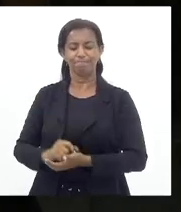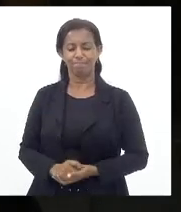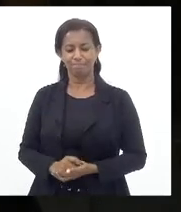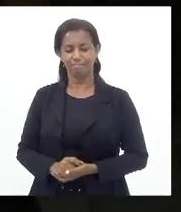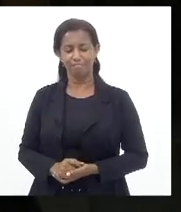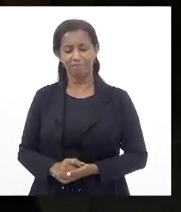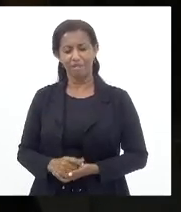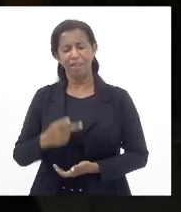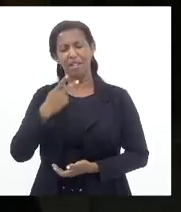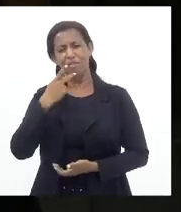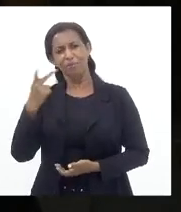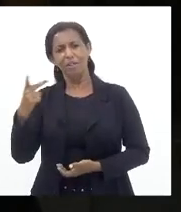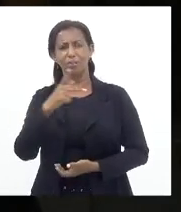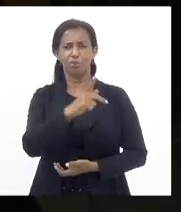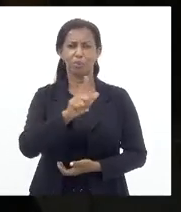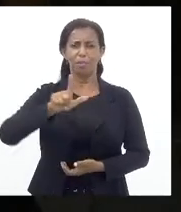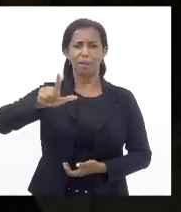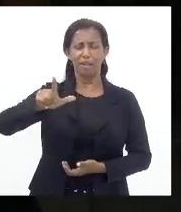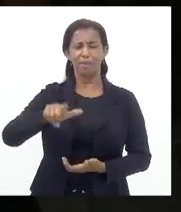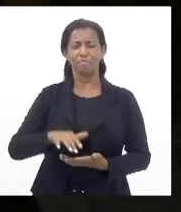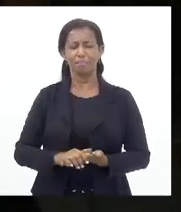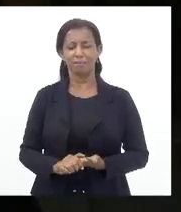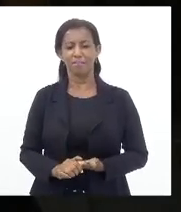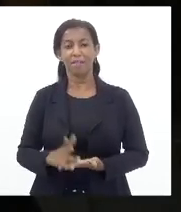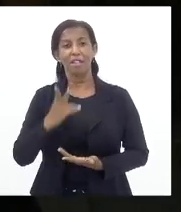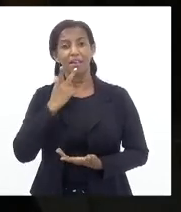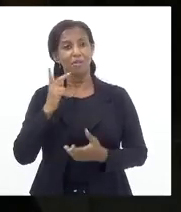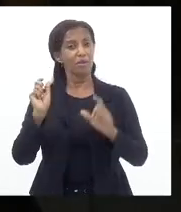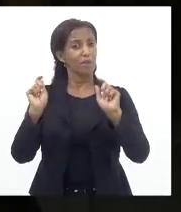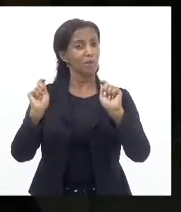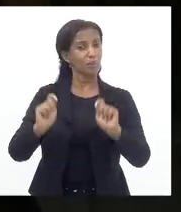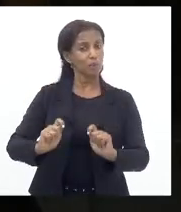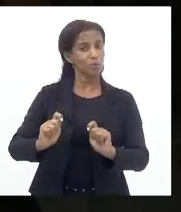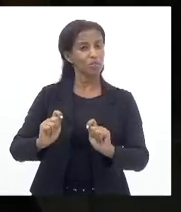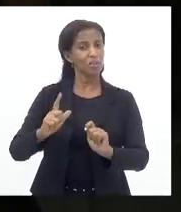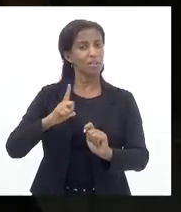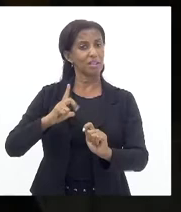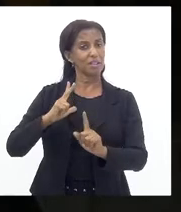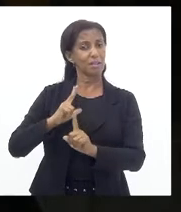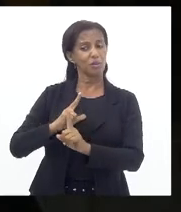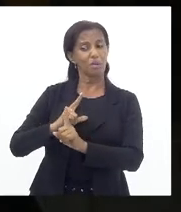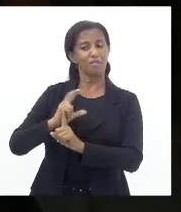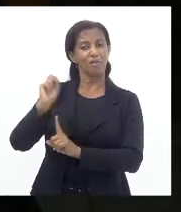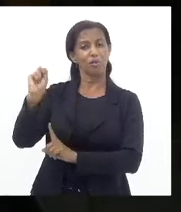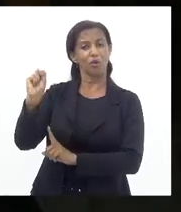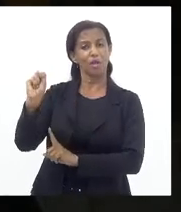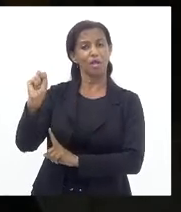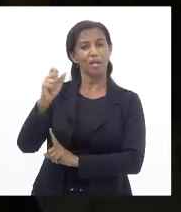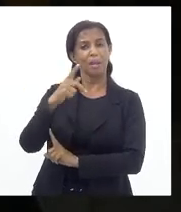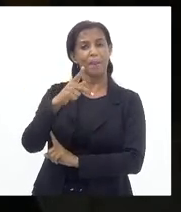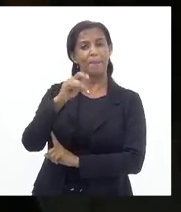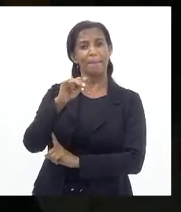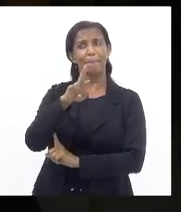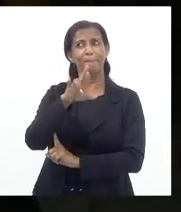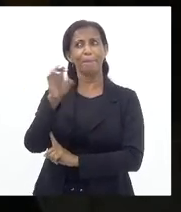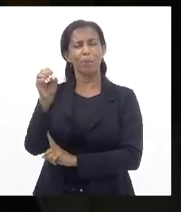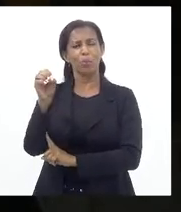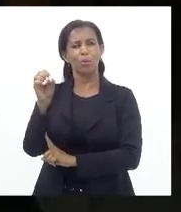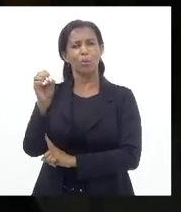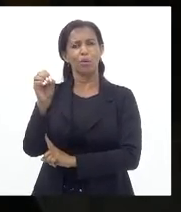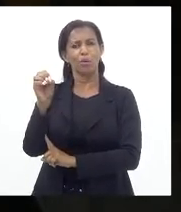Falando sobre o projeto E disse que poderia ter sido Uma vitória de pirro Que eu tive